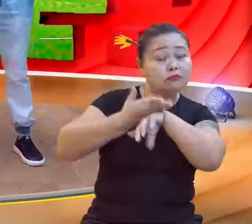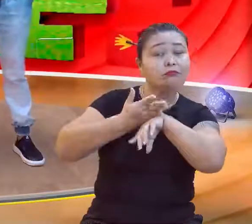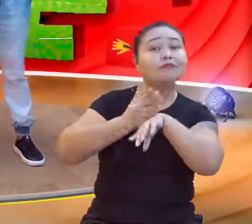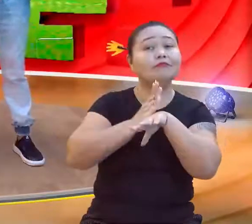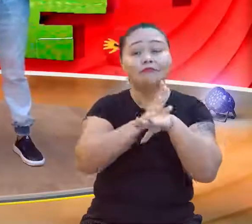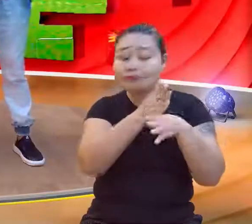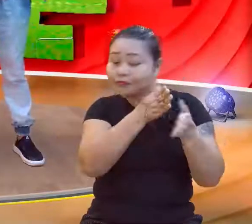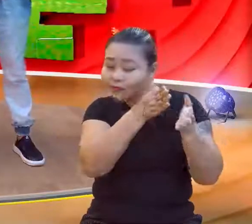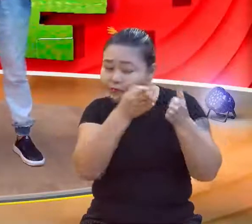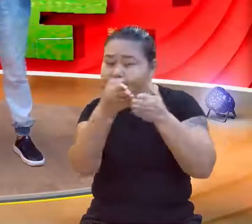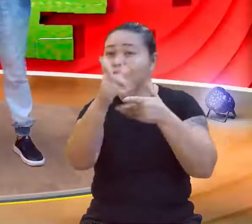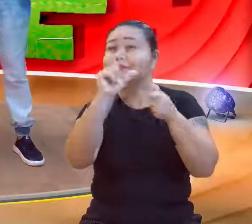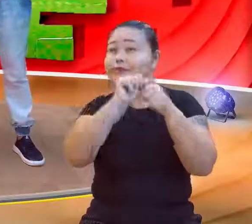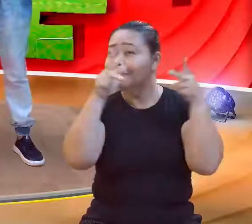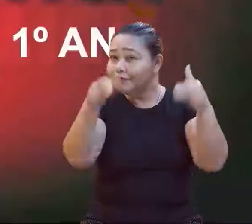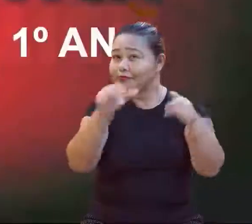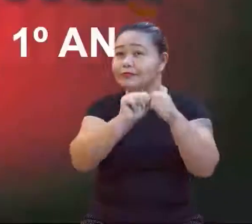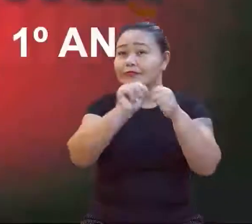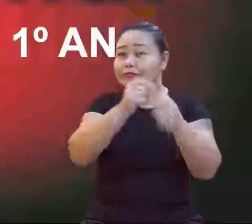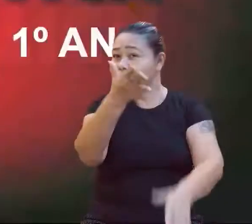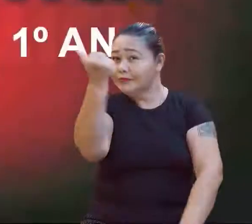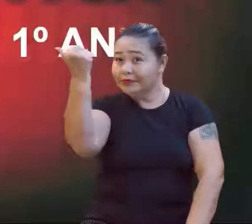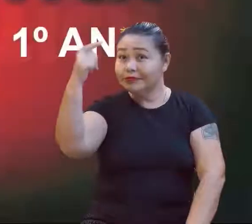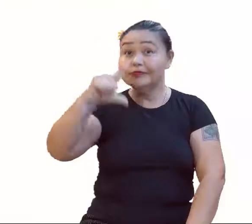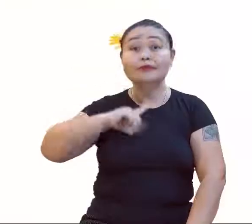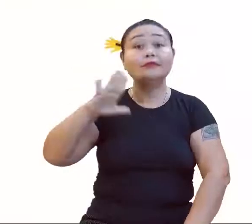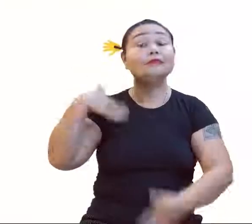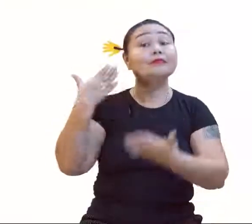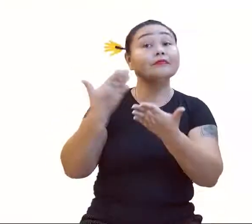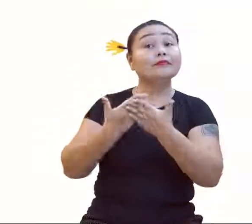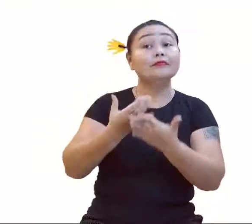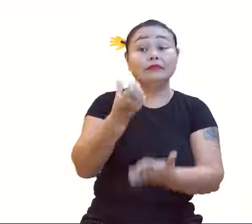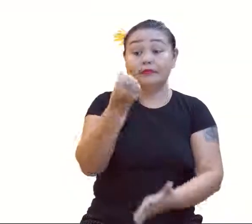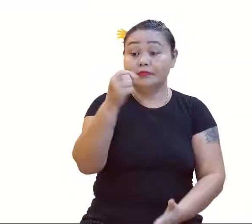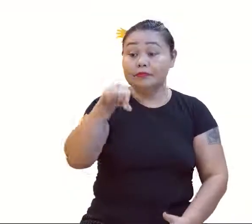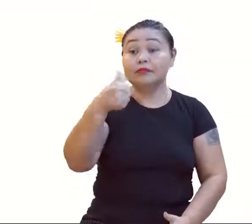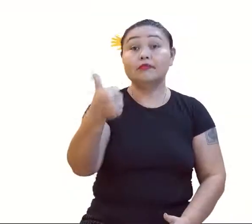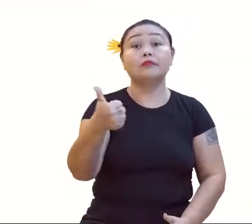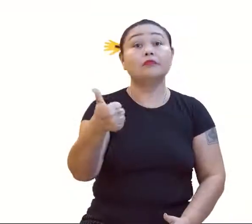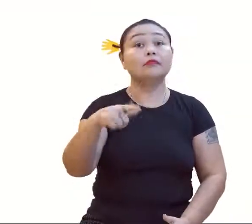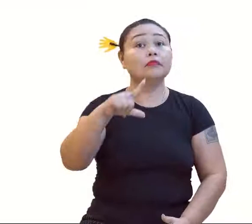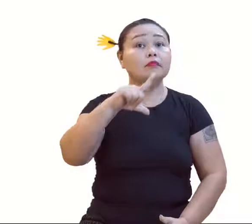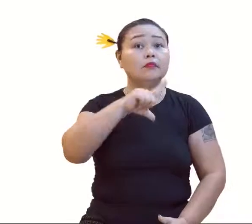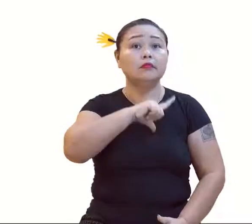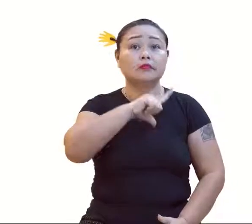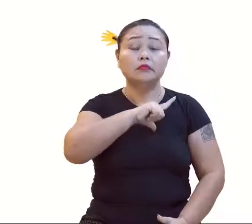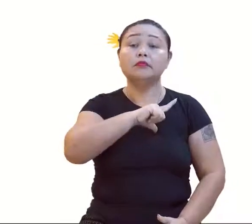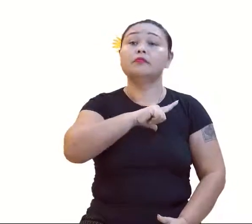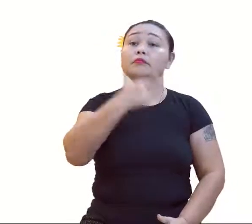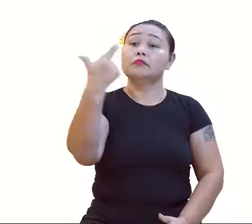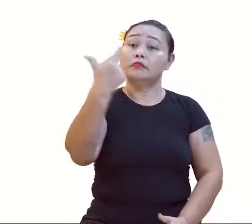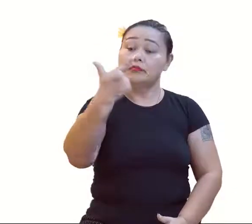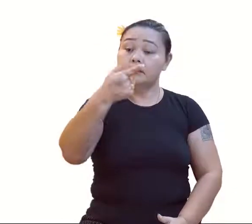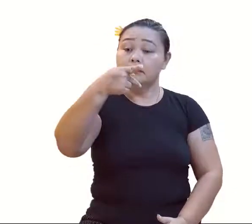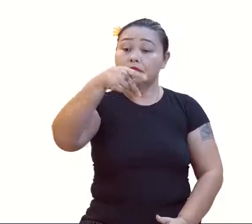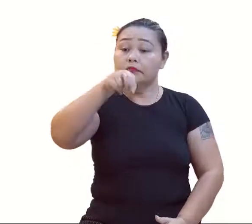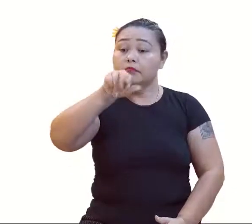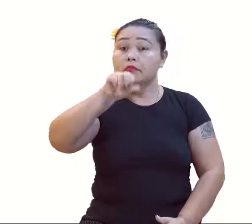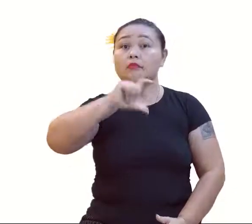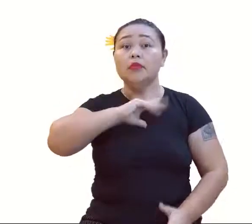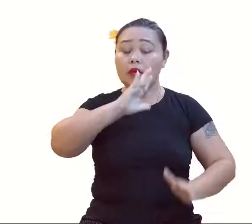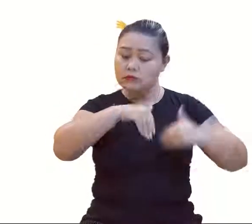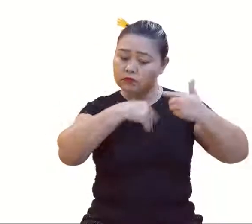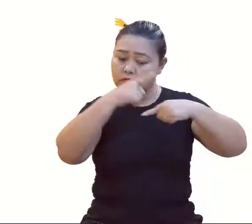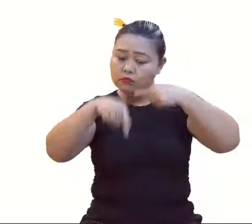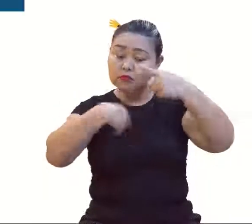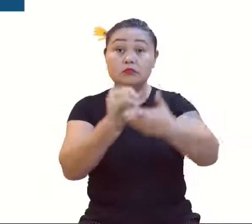tá bom? Beleza. Vamos começar, então? Vamos. Vamos lá. Aula 60.1. Então, gente tem a parte 2 de sequências numéricas.